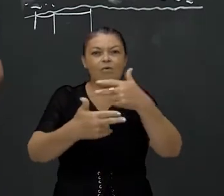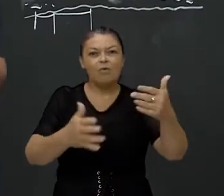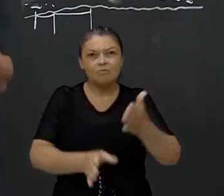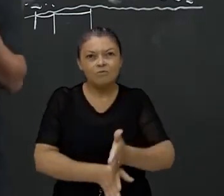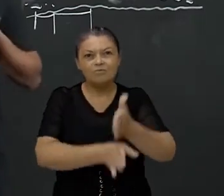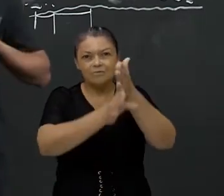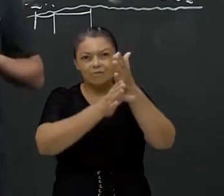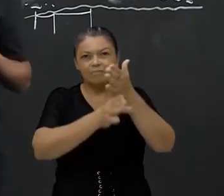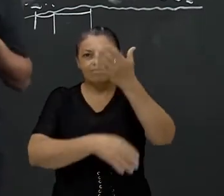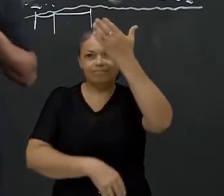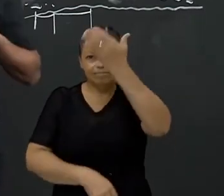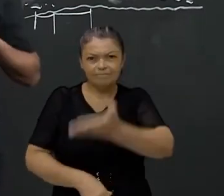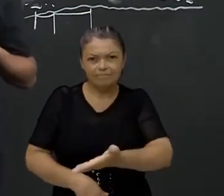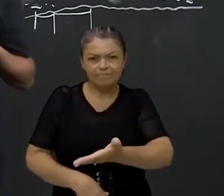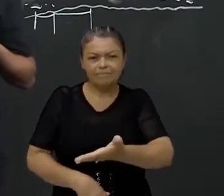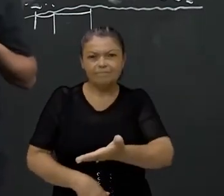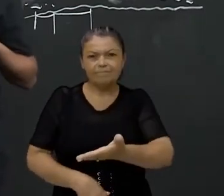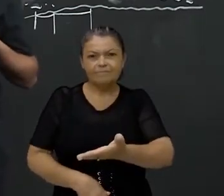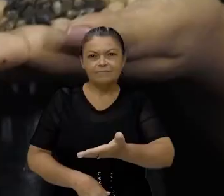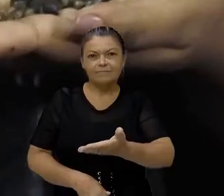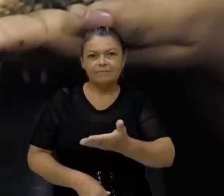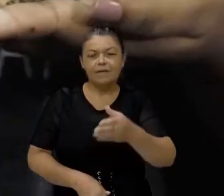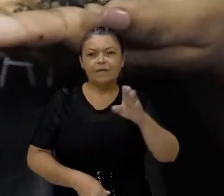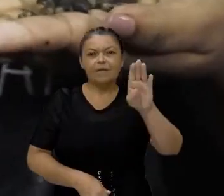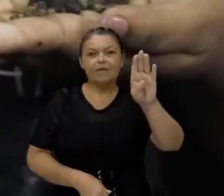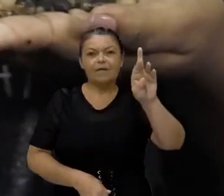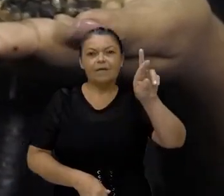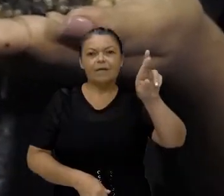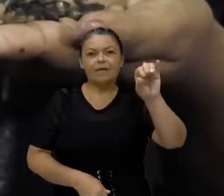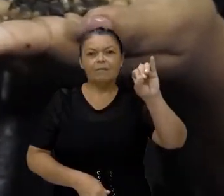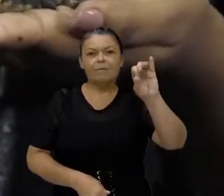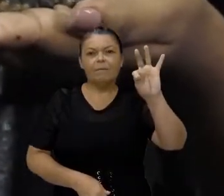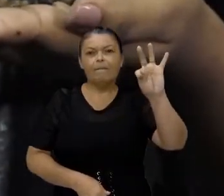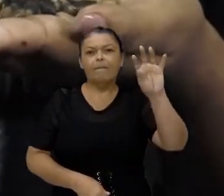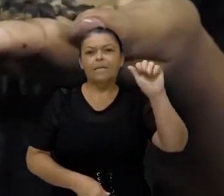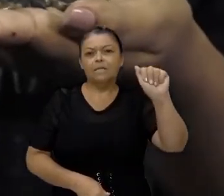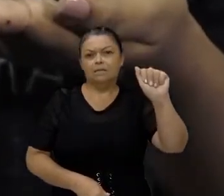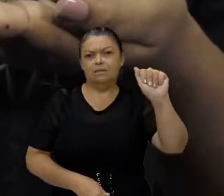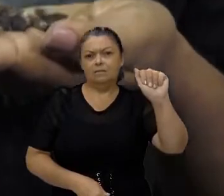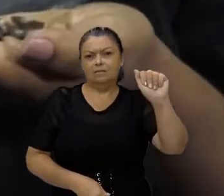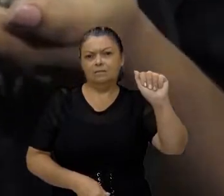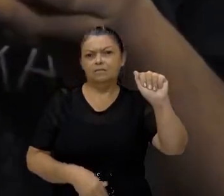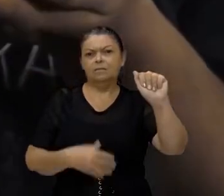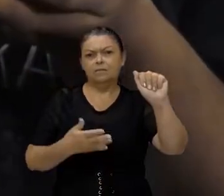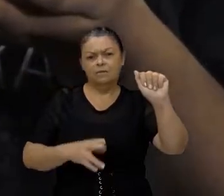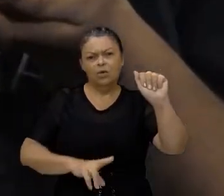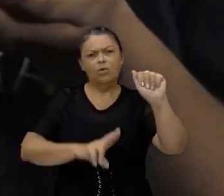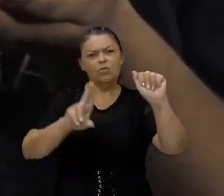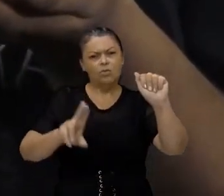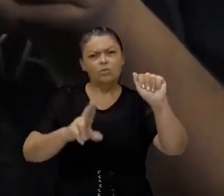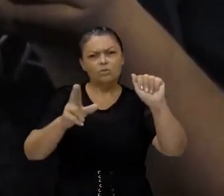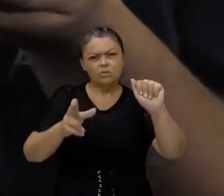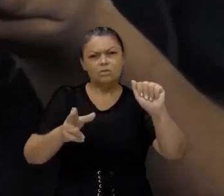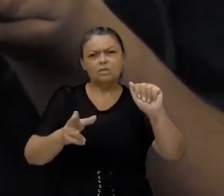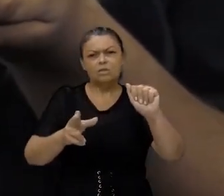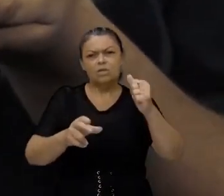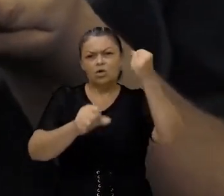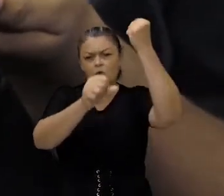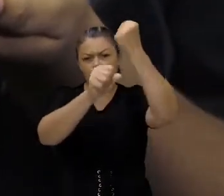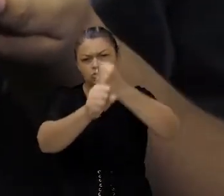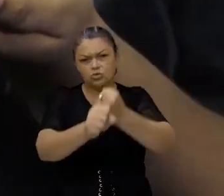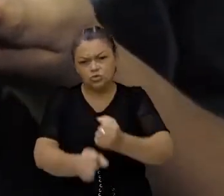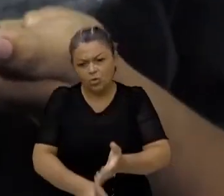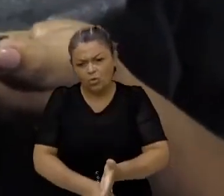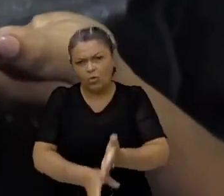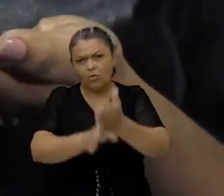Hum, dá uma olhada. Isso aqui, as britas, usam em obra, usam em rua. Elas são,